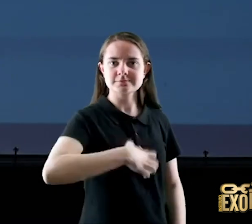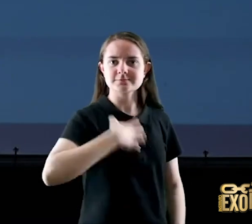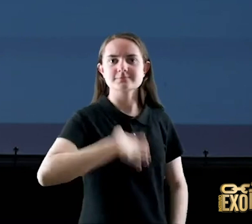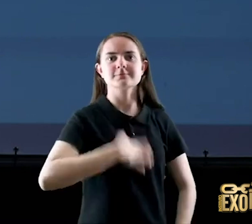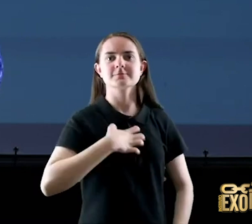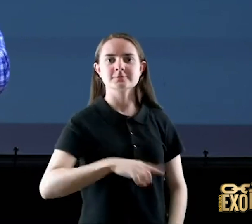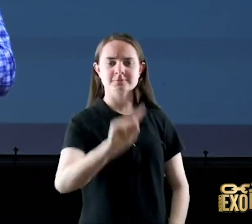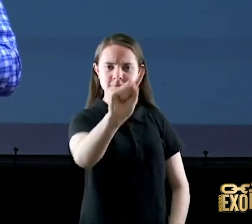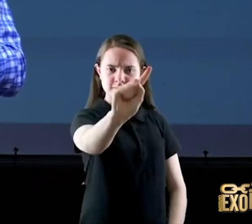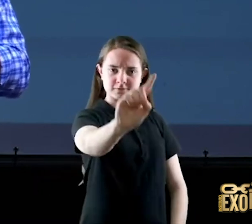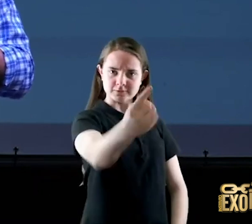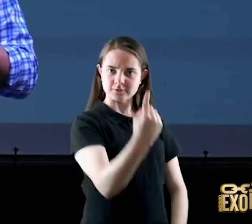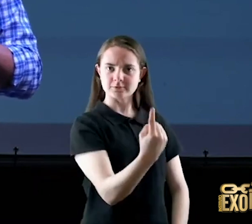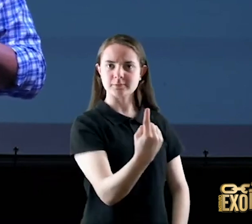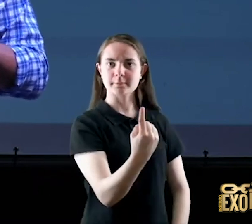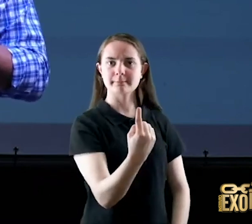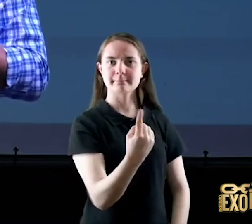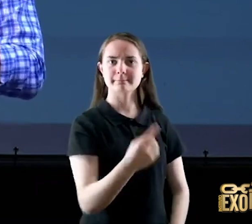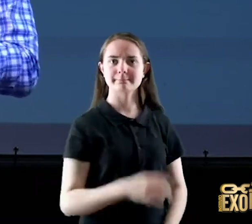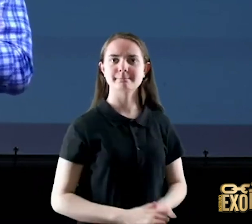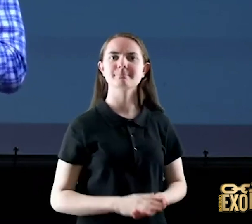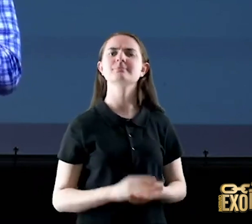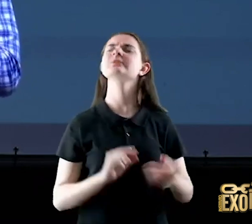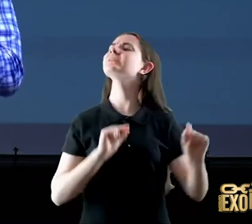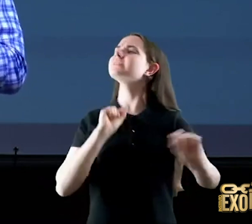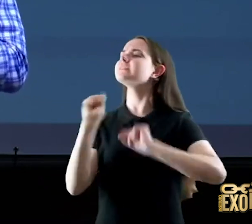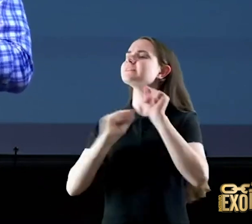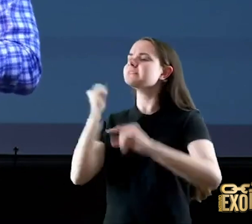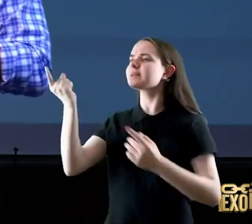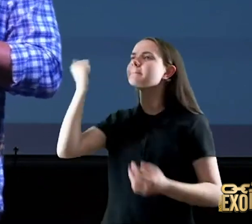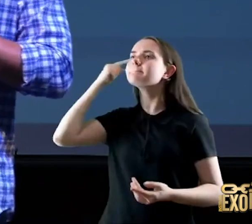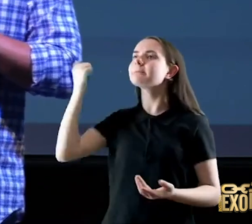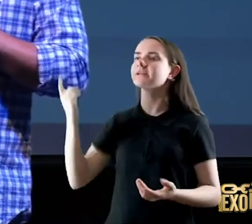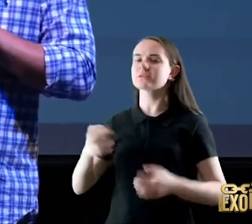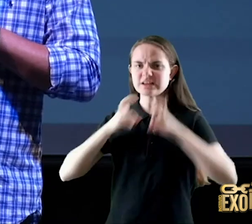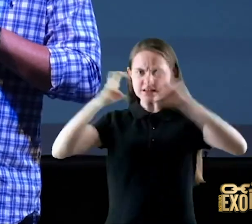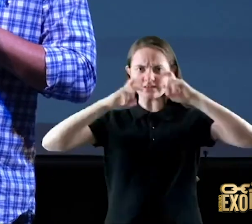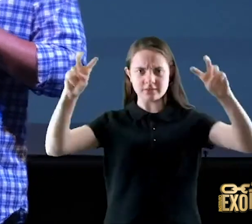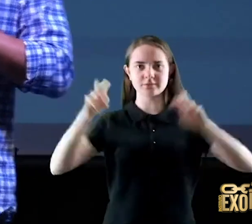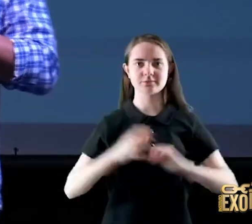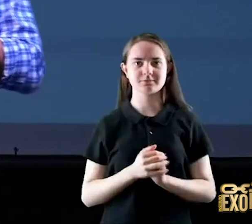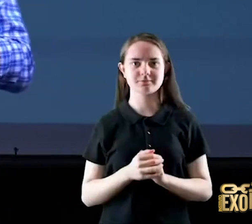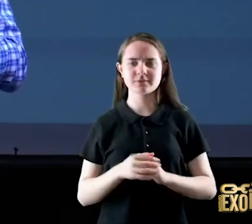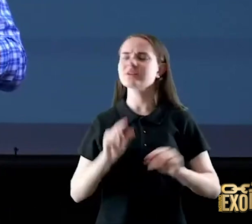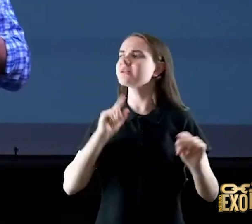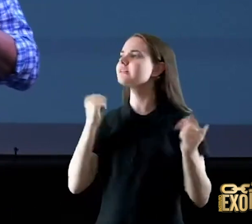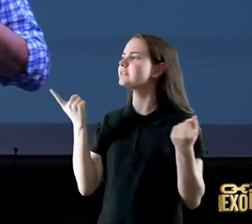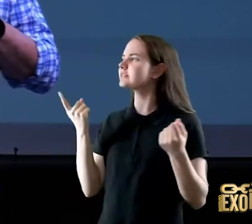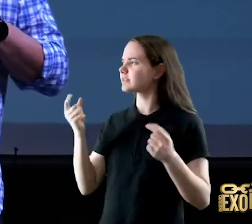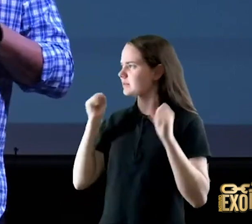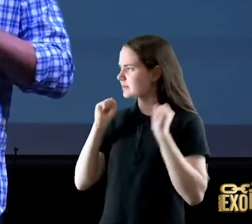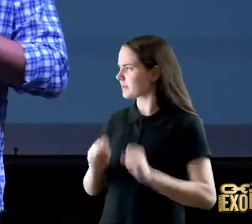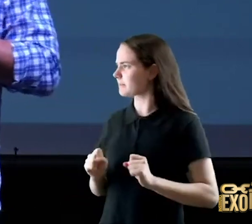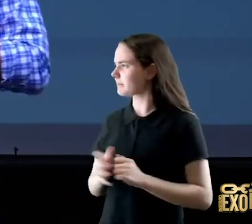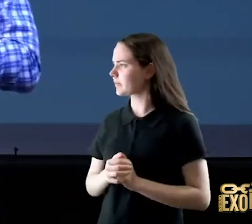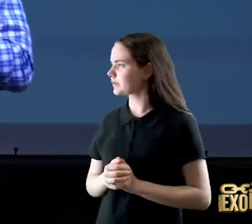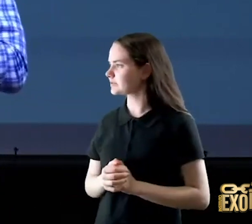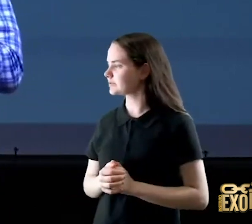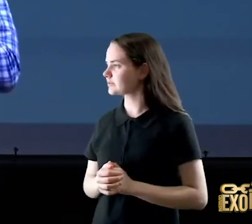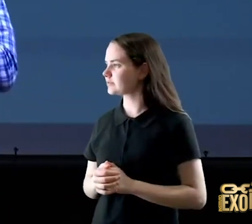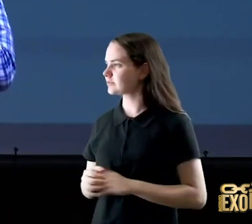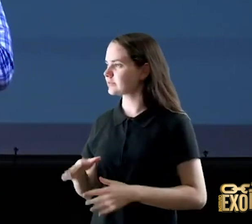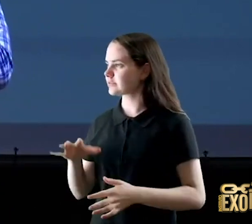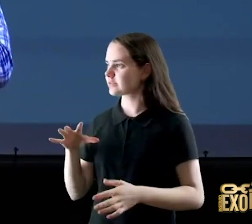ele falou assim o que você está pensando? mas gritando na igreja você está pensando que você pode mexer com o inferno?